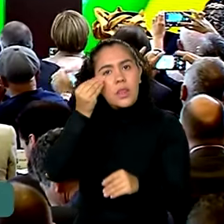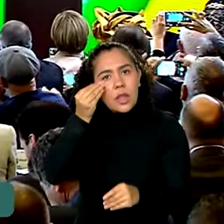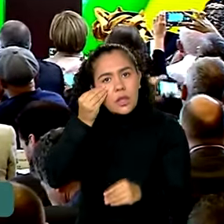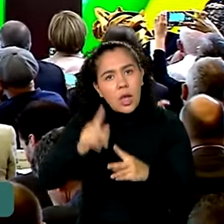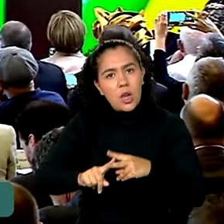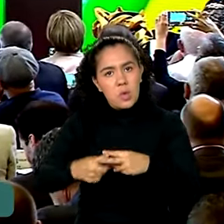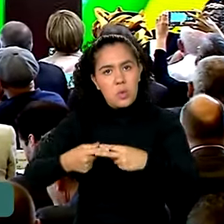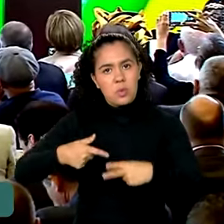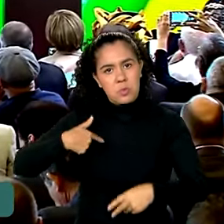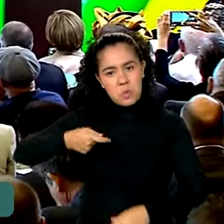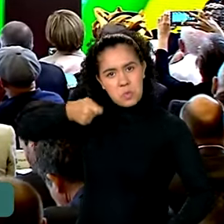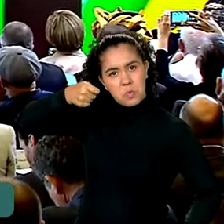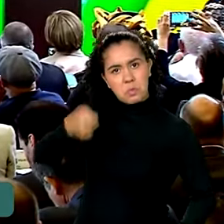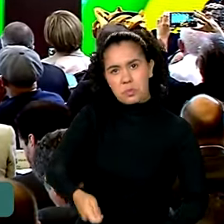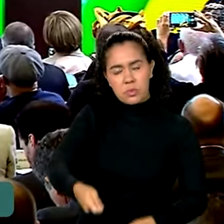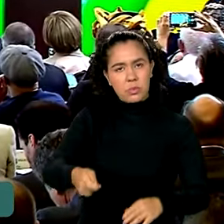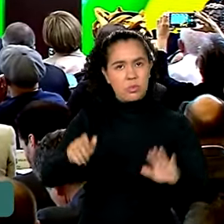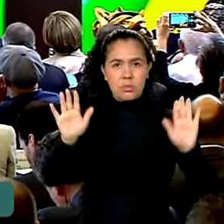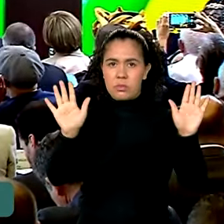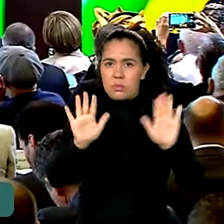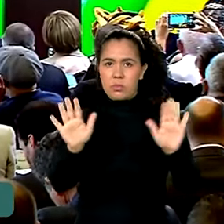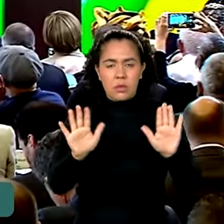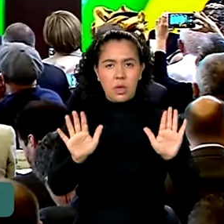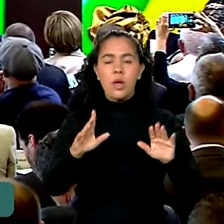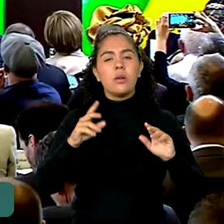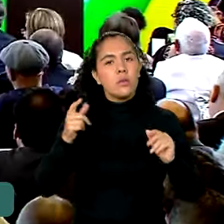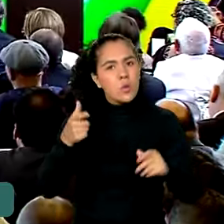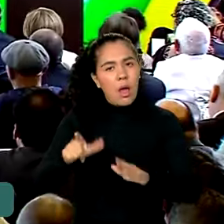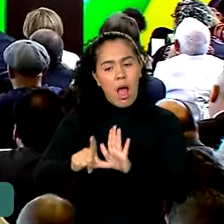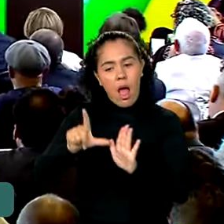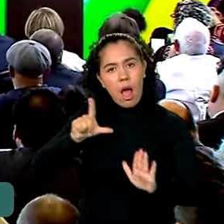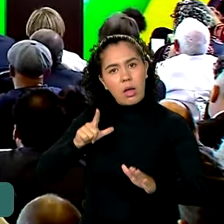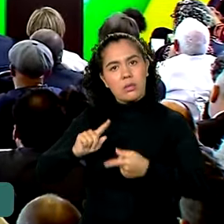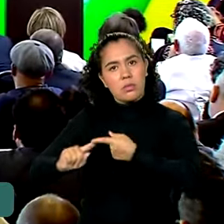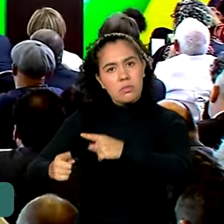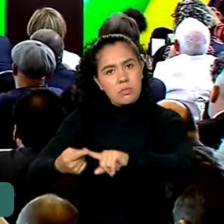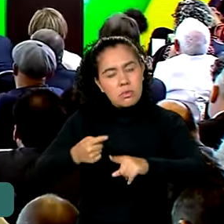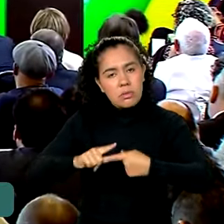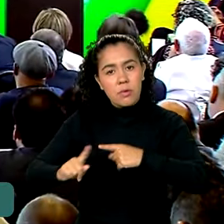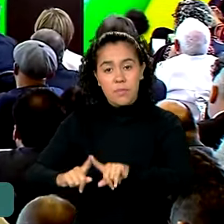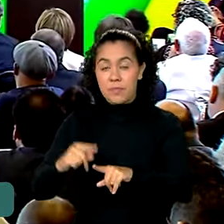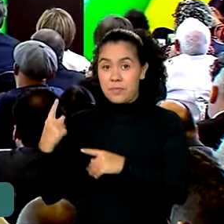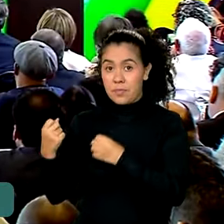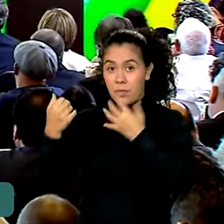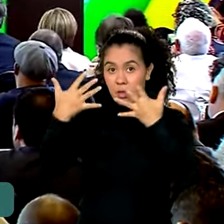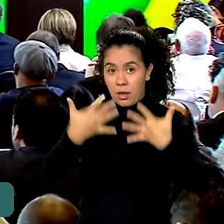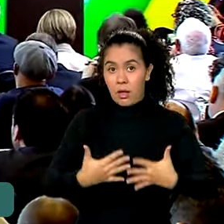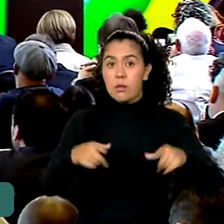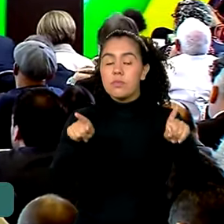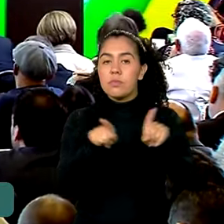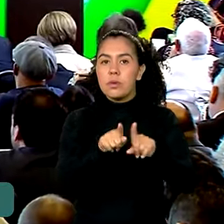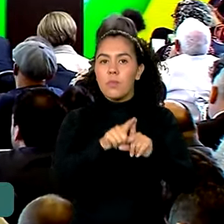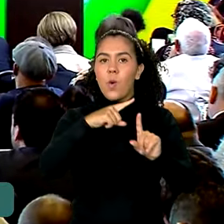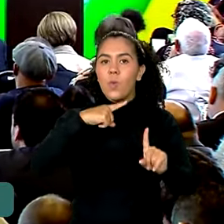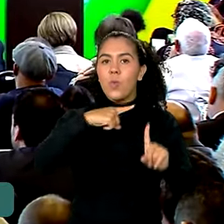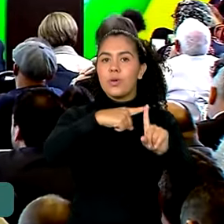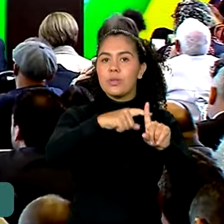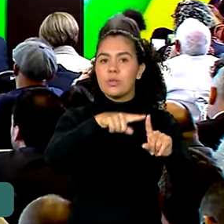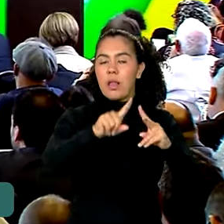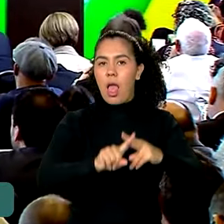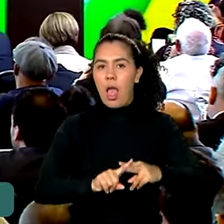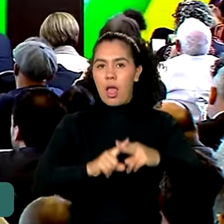impôs ao Congresso uma agenda. Tudo foi negociado. Haddad ressaltou o impacto positivo da reforma